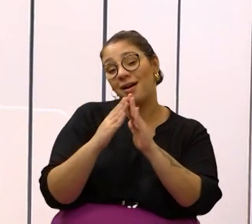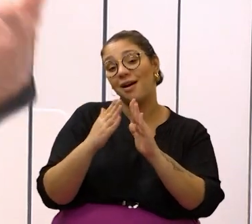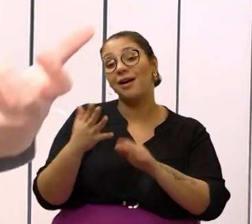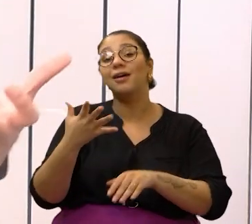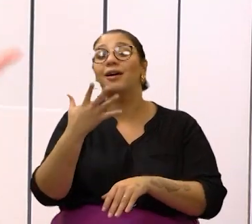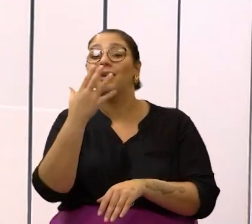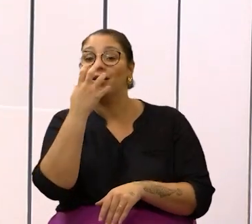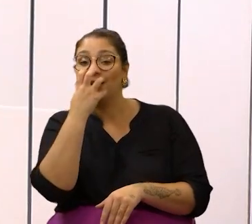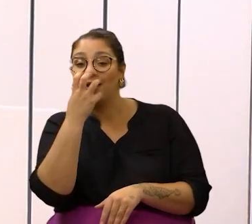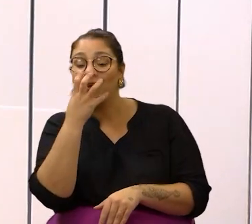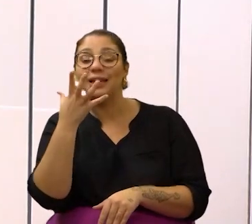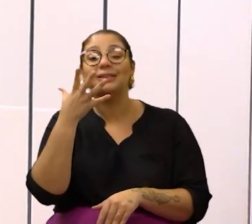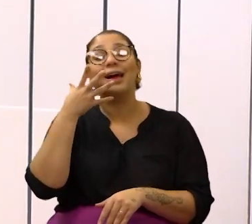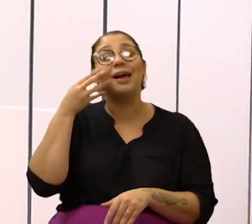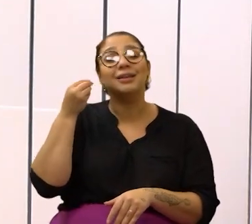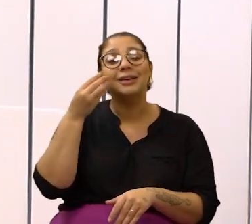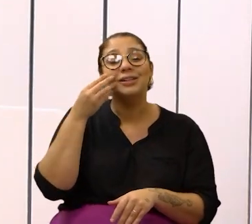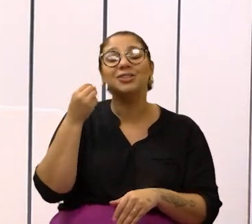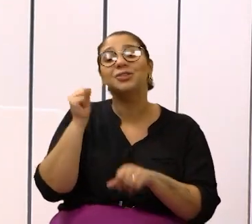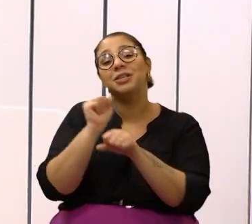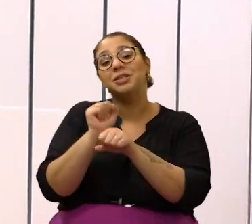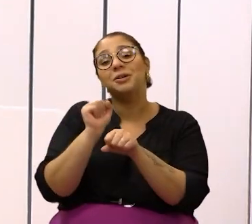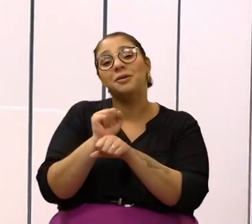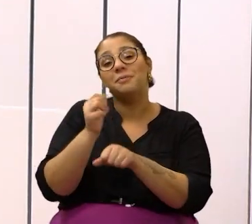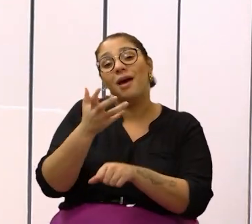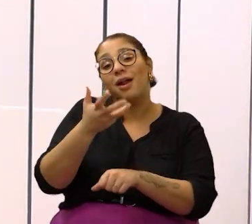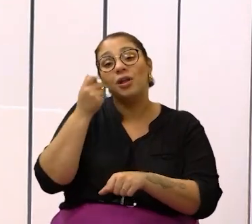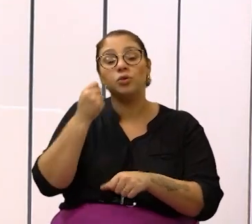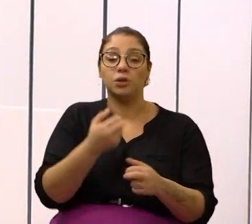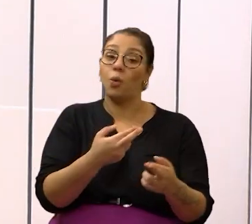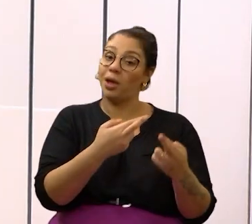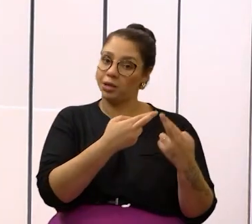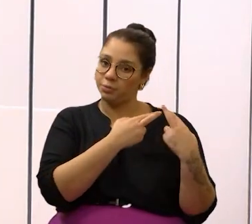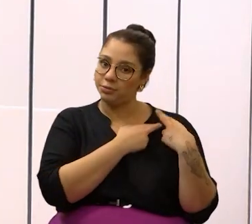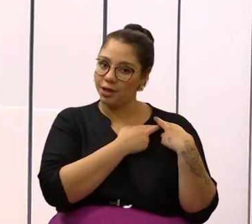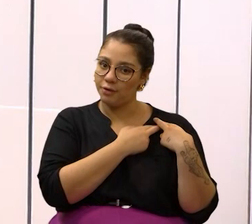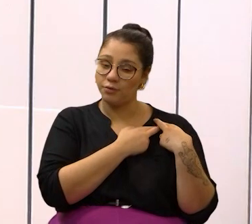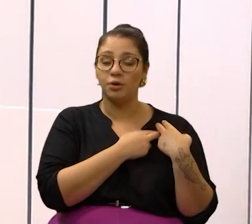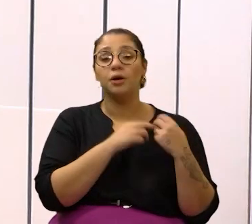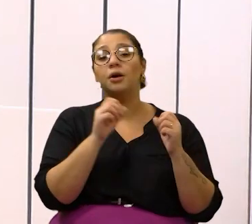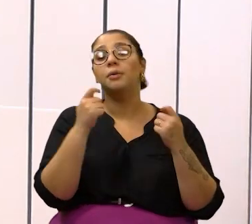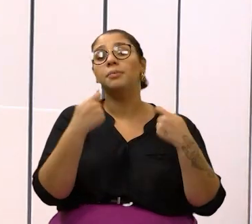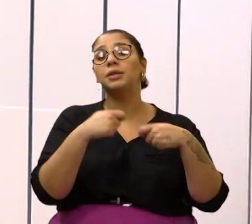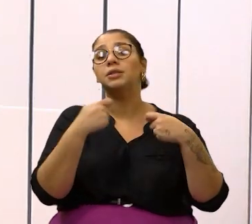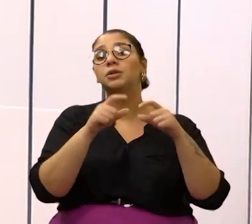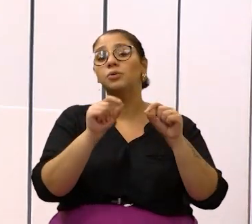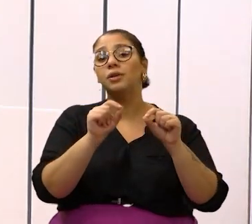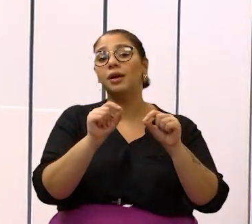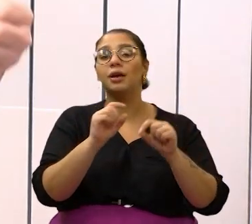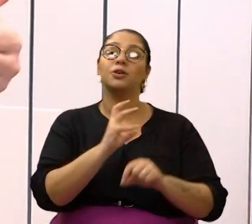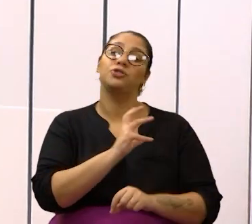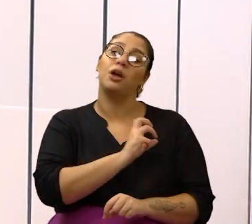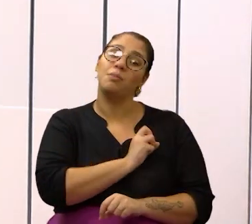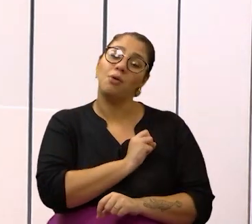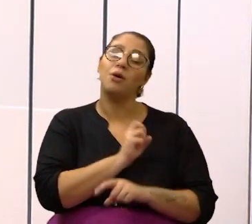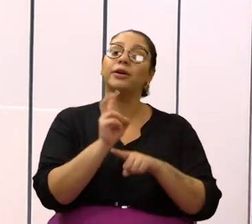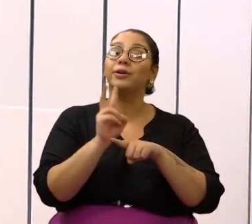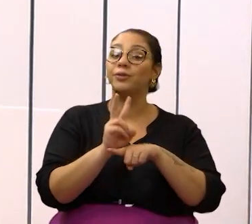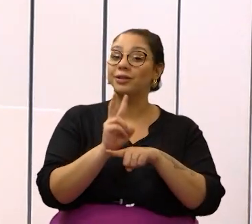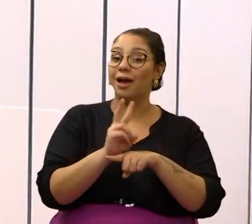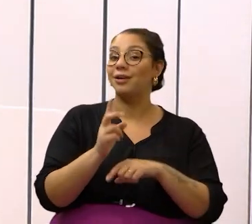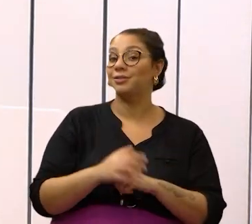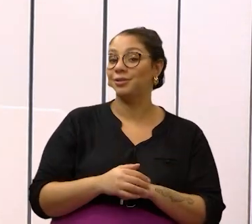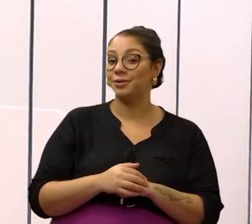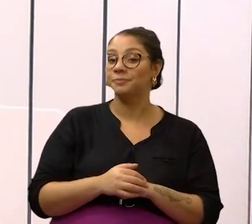lar. Cães e gatinhos que aguardam uma adoção responsável. Eles só precisam de amor e